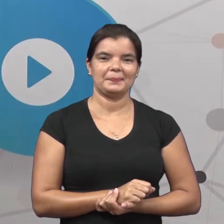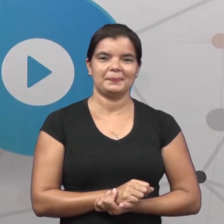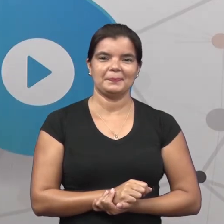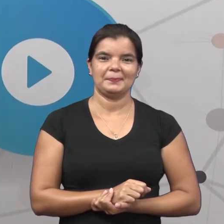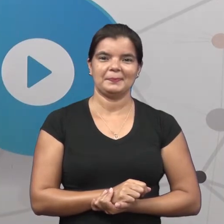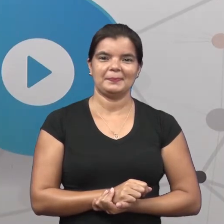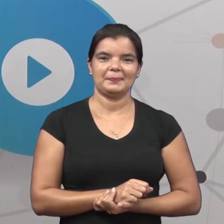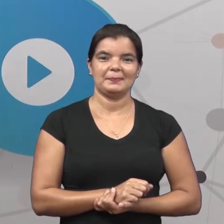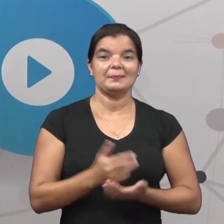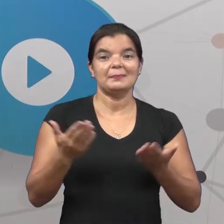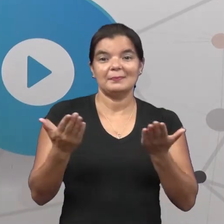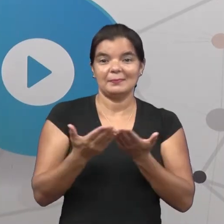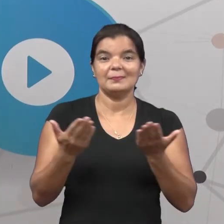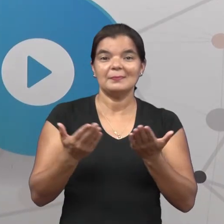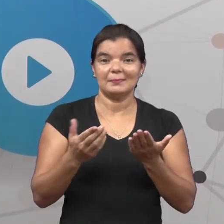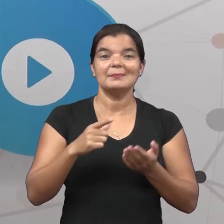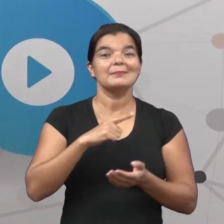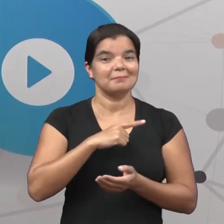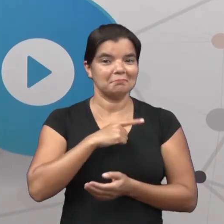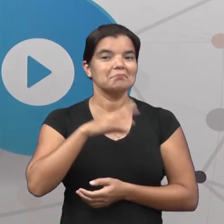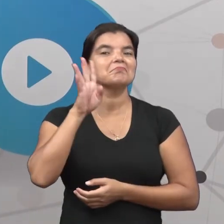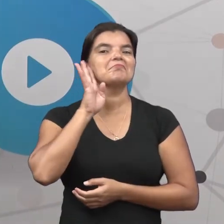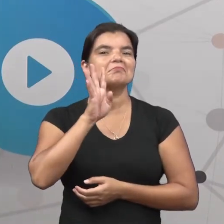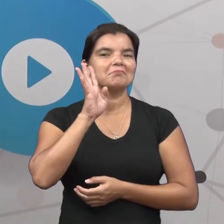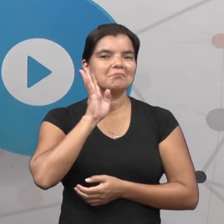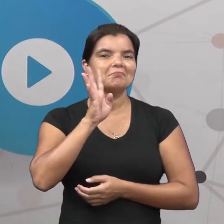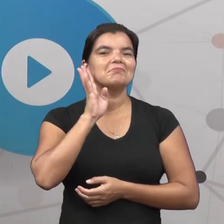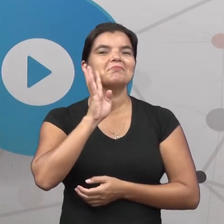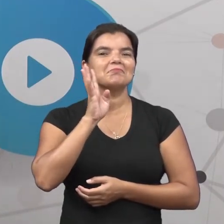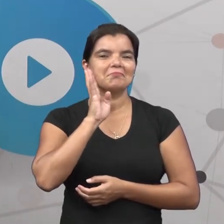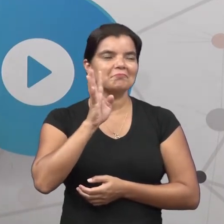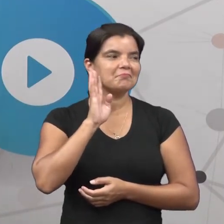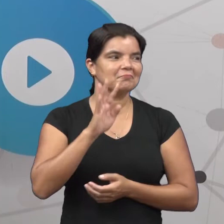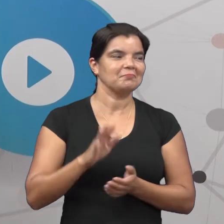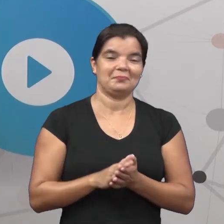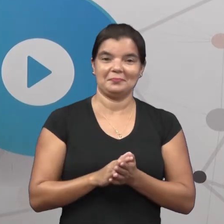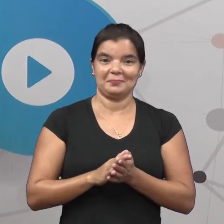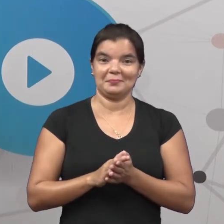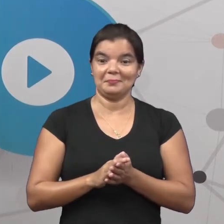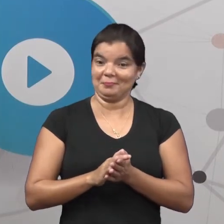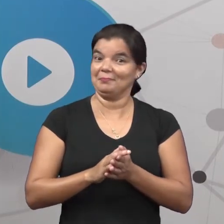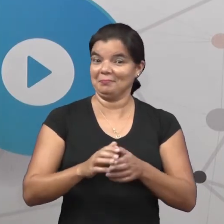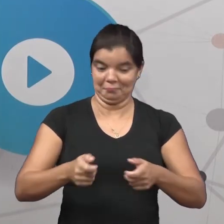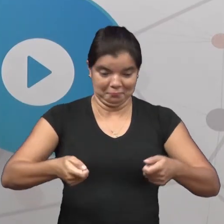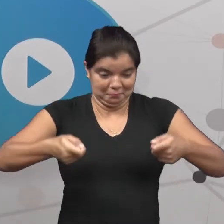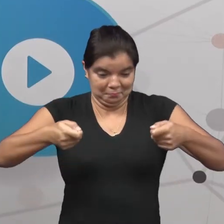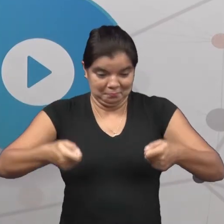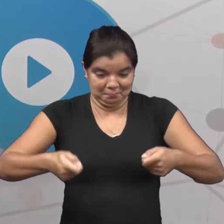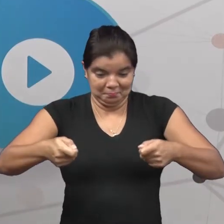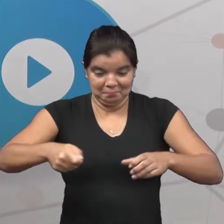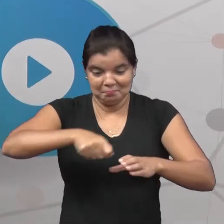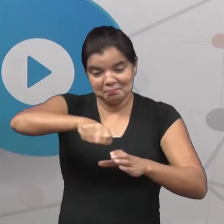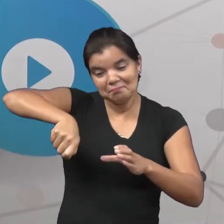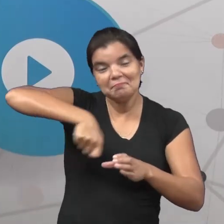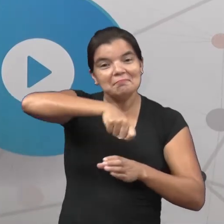E agora eu tenho algo bem legal. Nós temos uma panela. Um